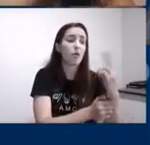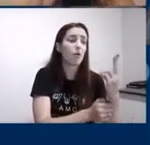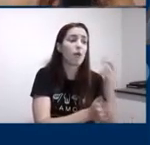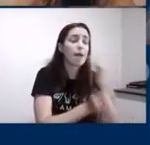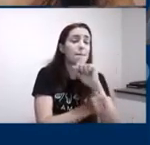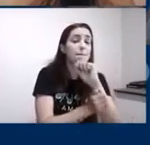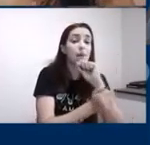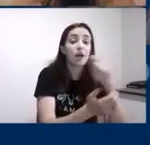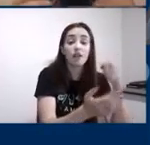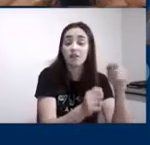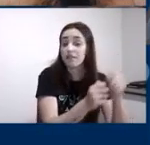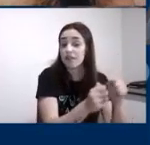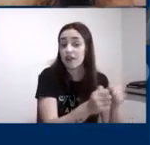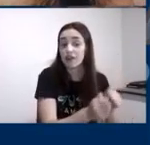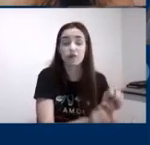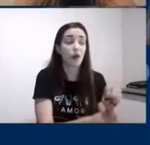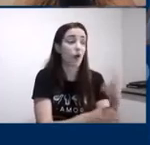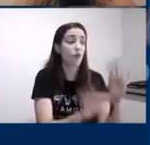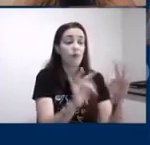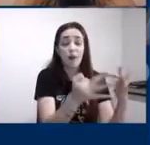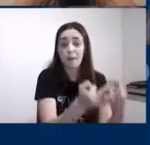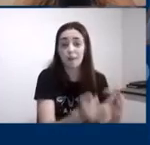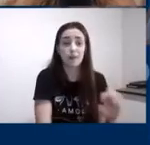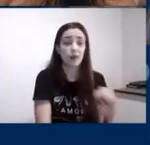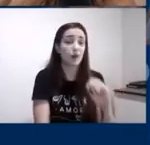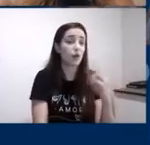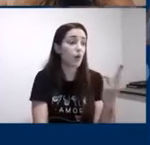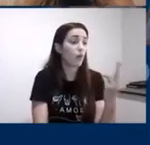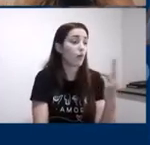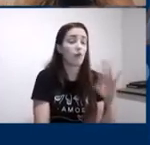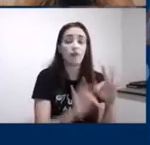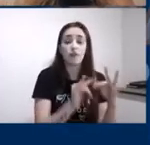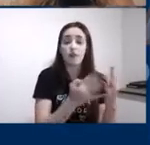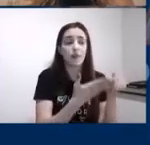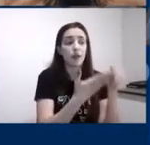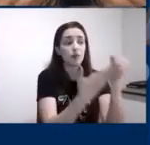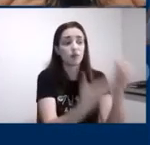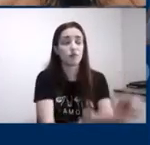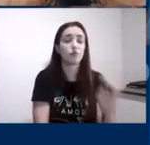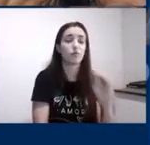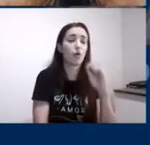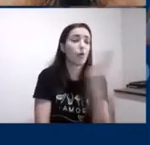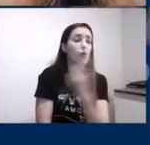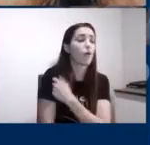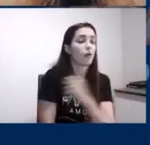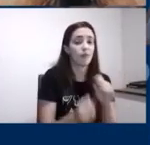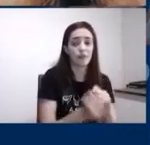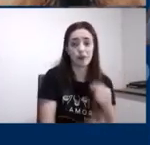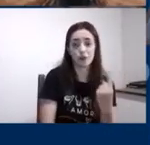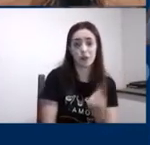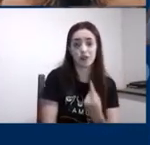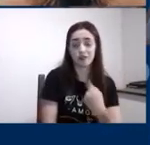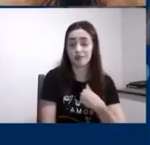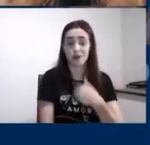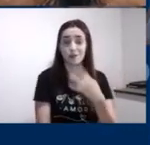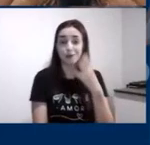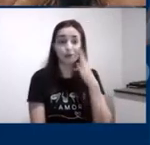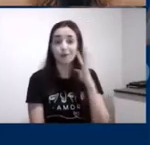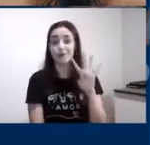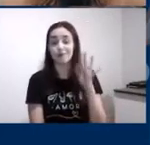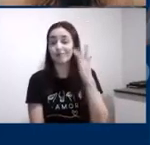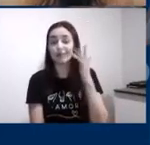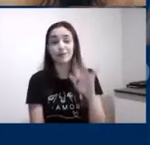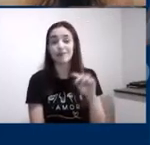garantir que essas redes neuronais vão ser reacessadas é colocando isso enquanto eu estou em contato com o aluno de tempos em